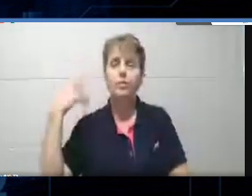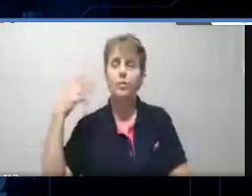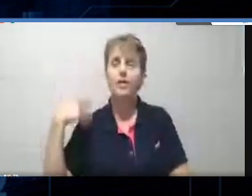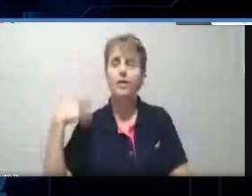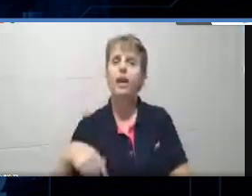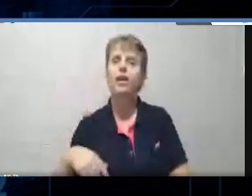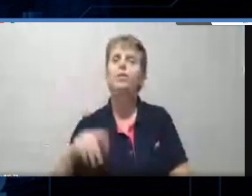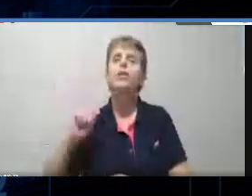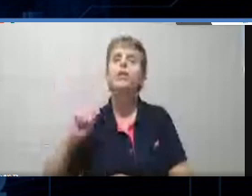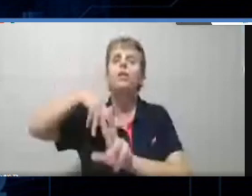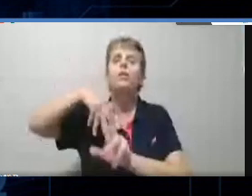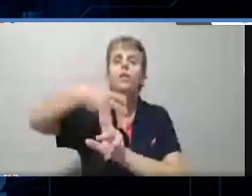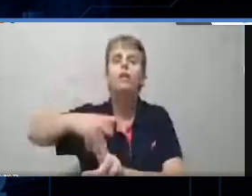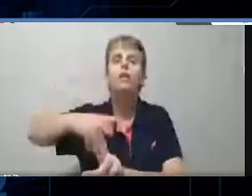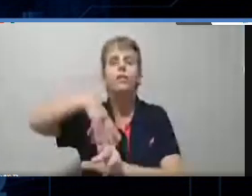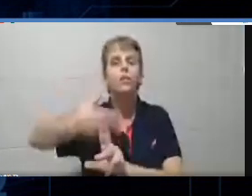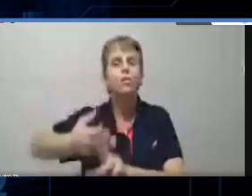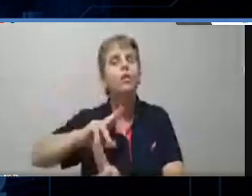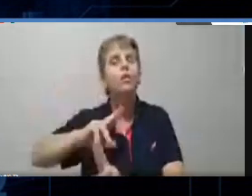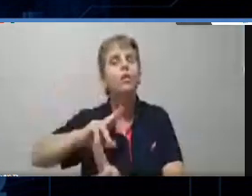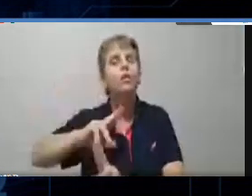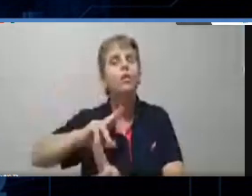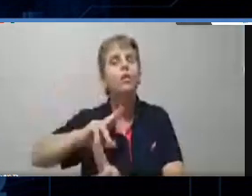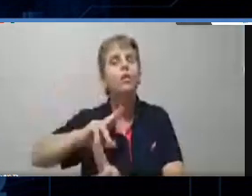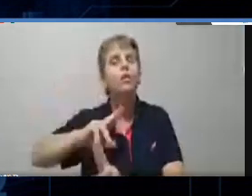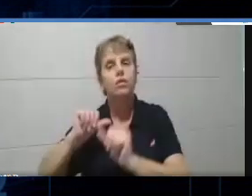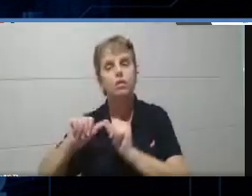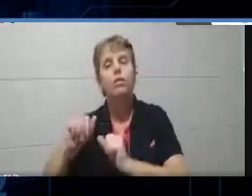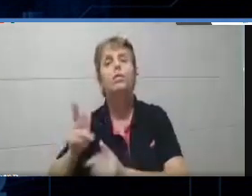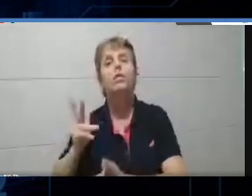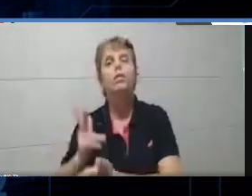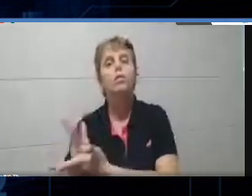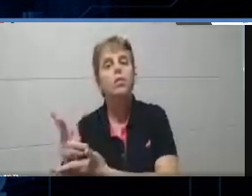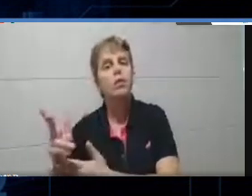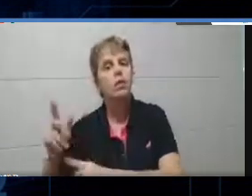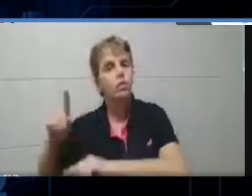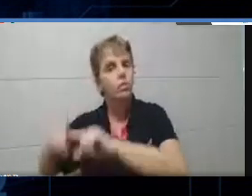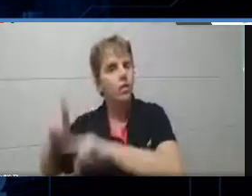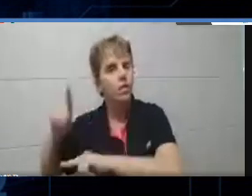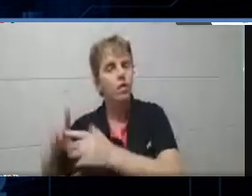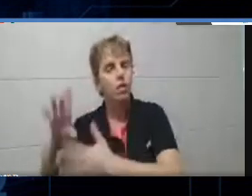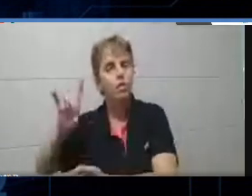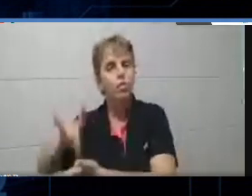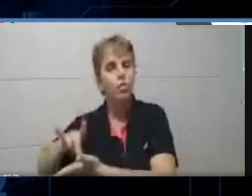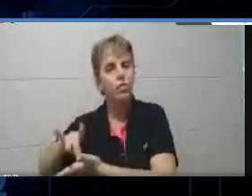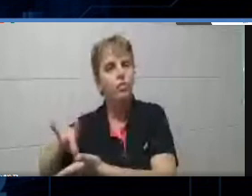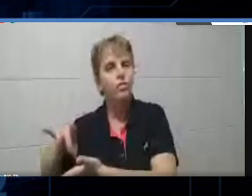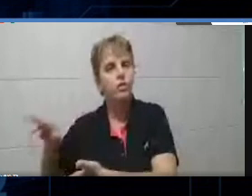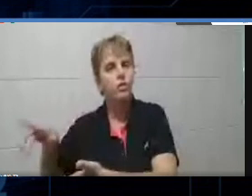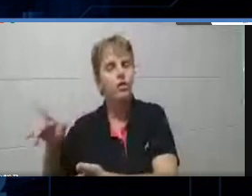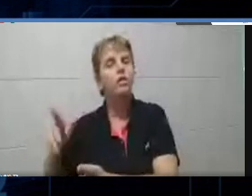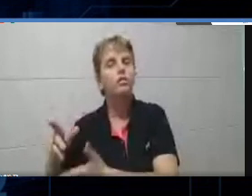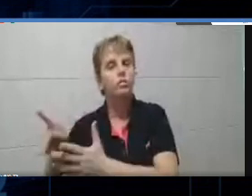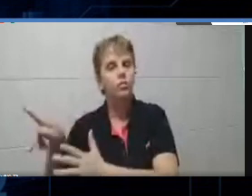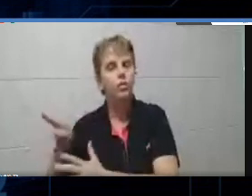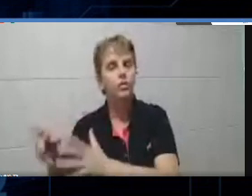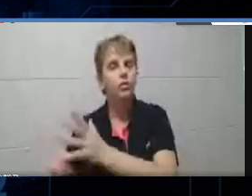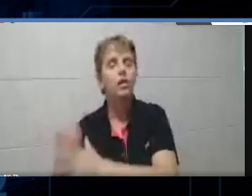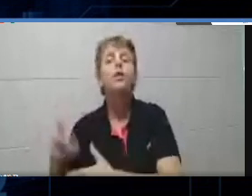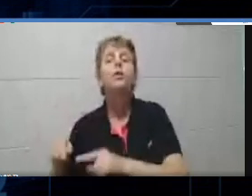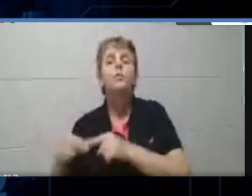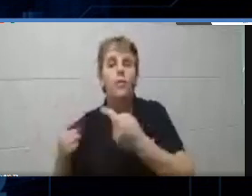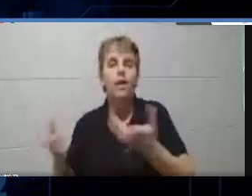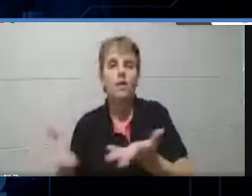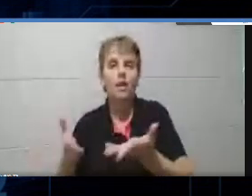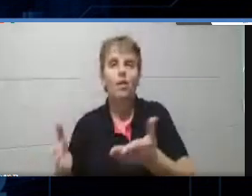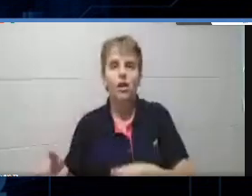para poder fazer alteração, para preservar o material original criado pelo professor, né? Mas agora nós